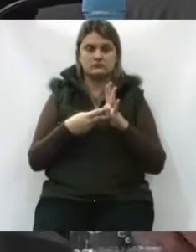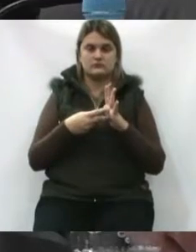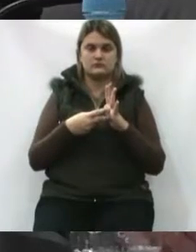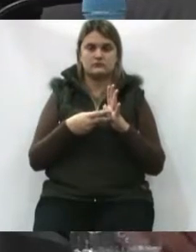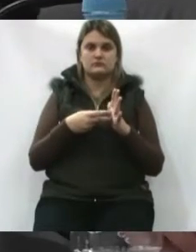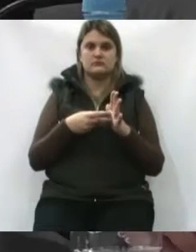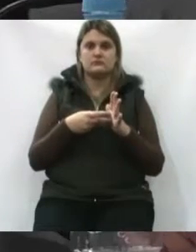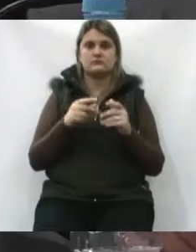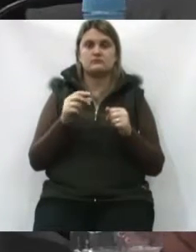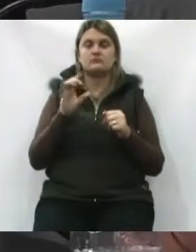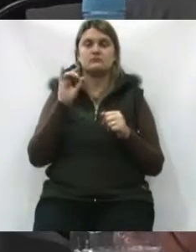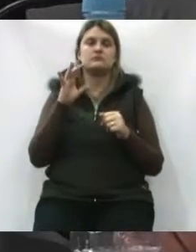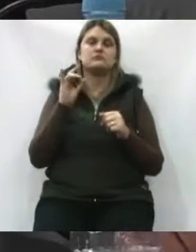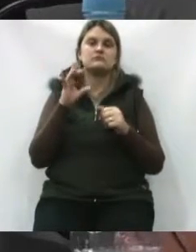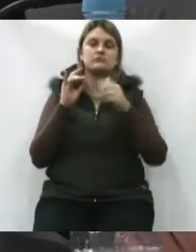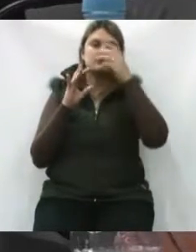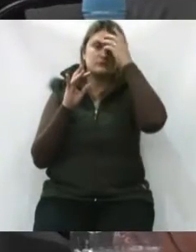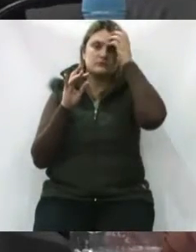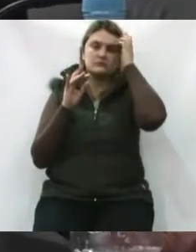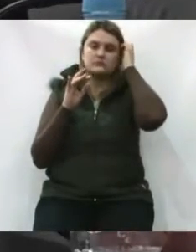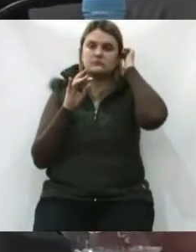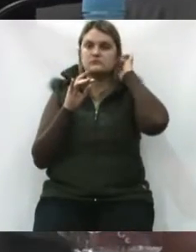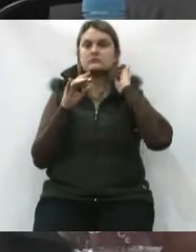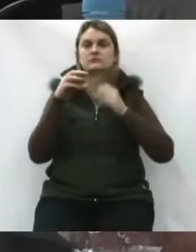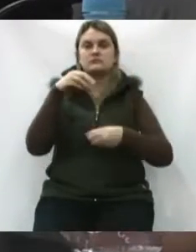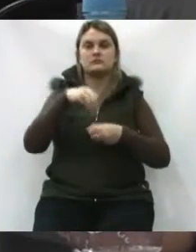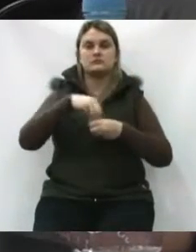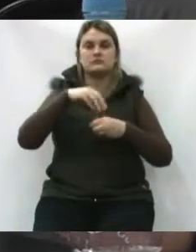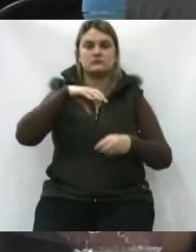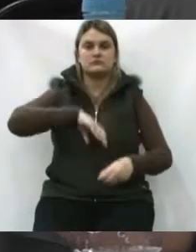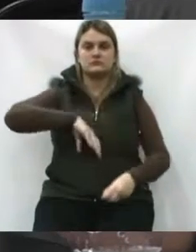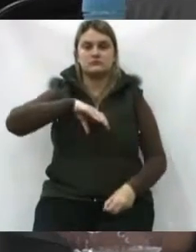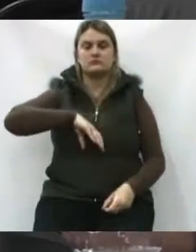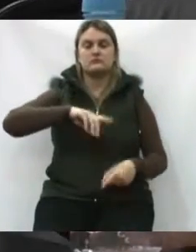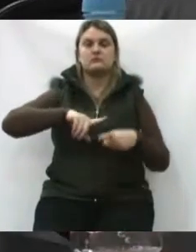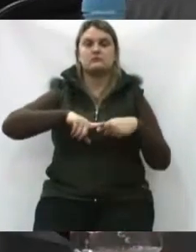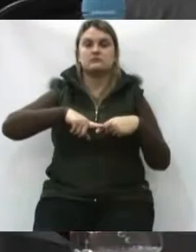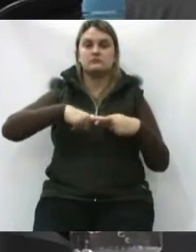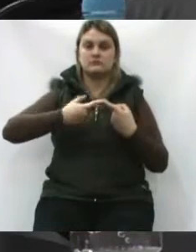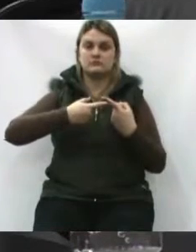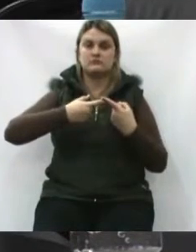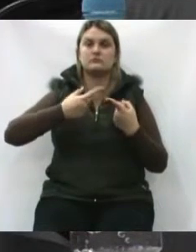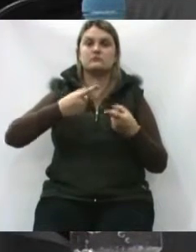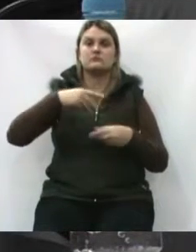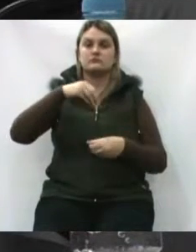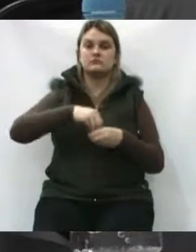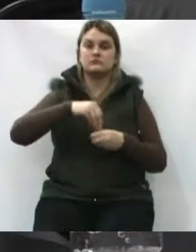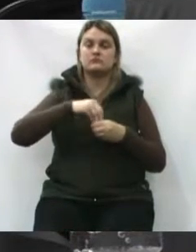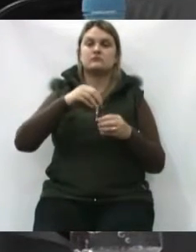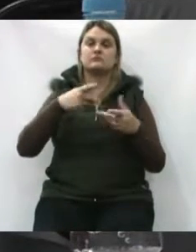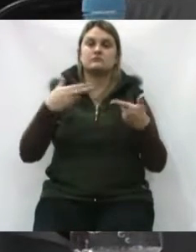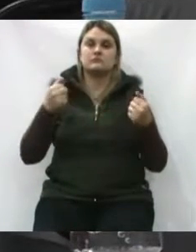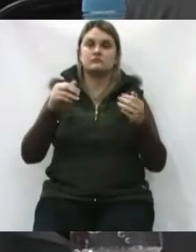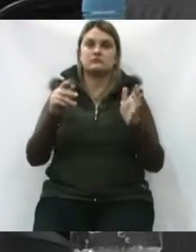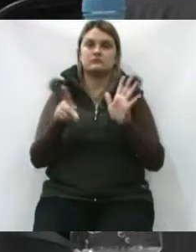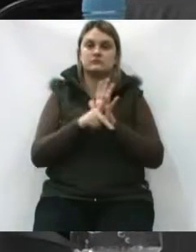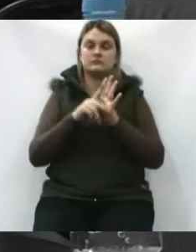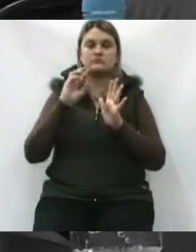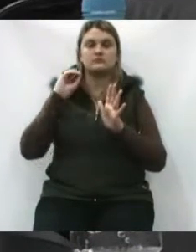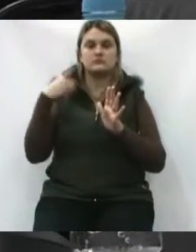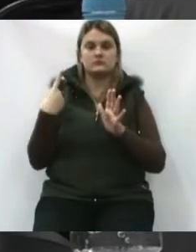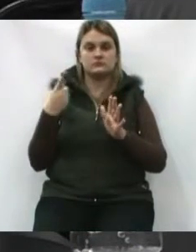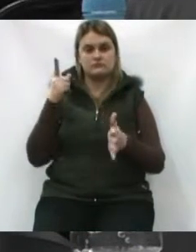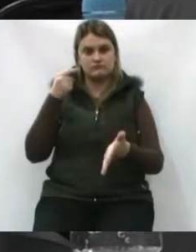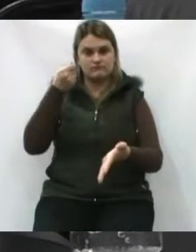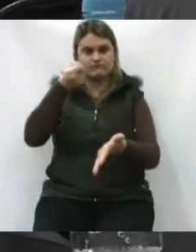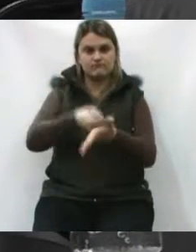gramatical apenas dentro do português, mas, sim, dentro dos operadores do direito, o verbo será